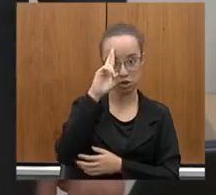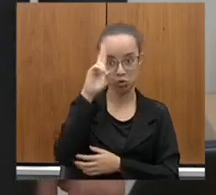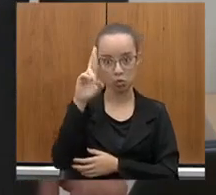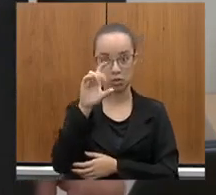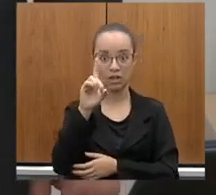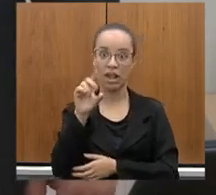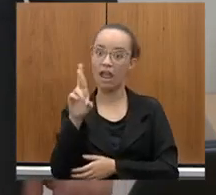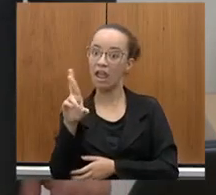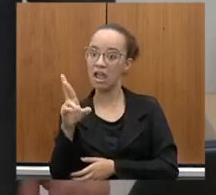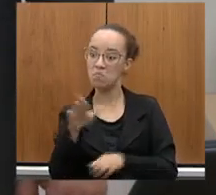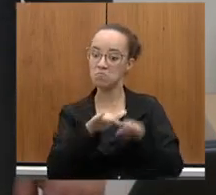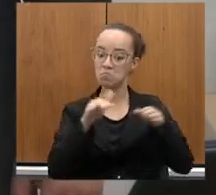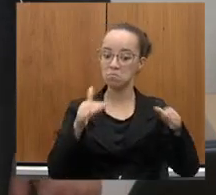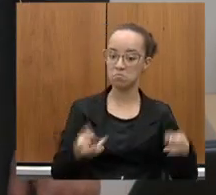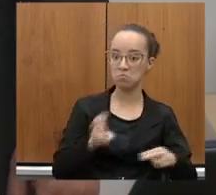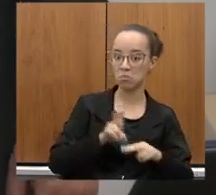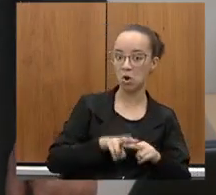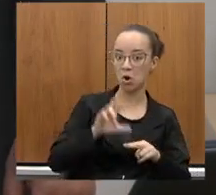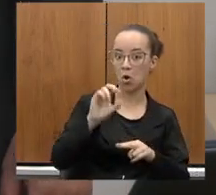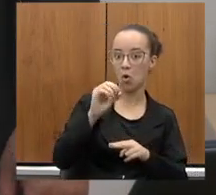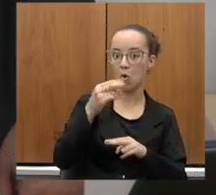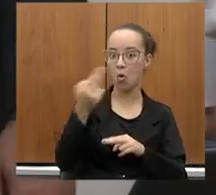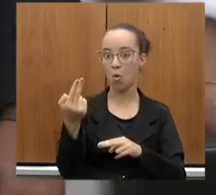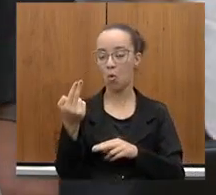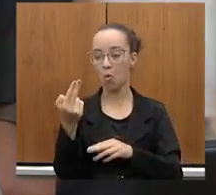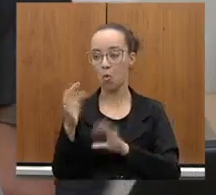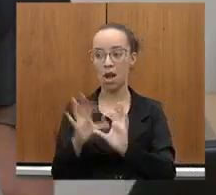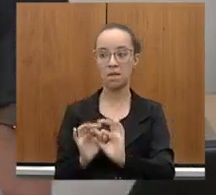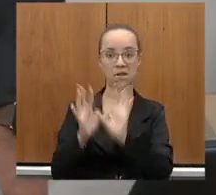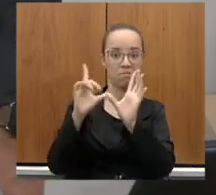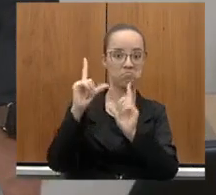mesa, ou a gente libera ele para a estrada, com essa chuva aí.